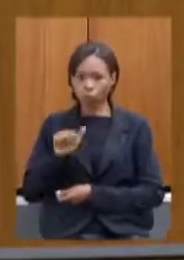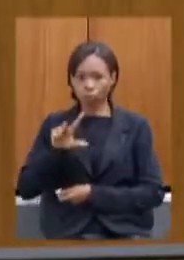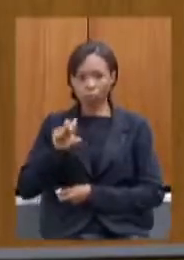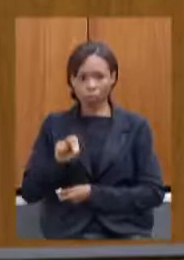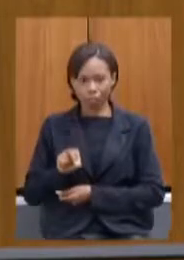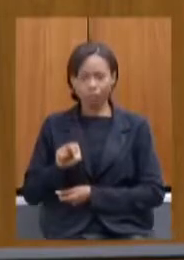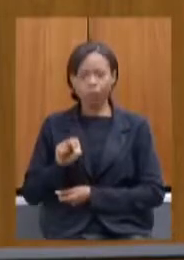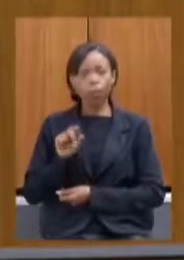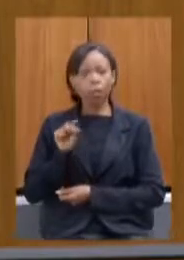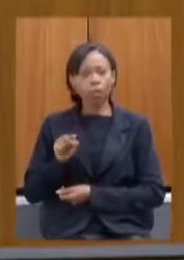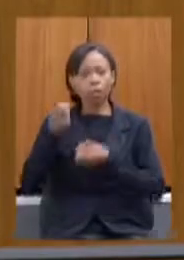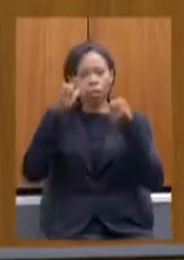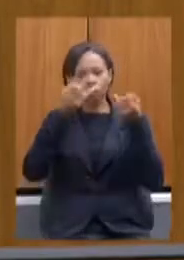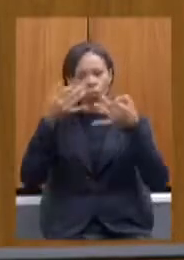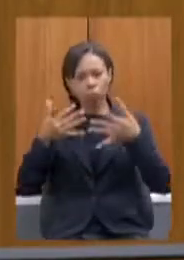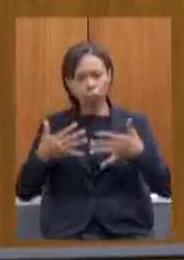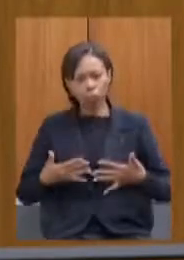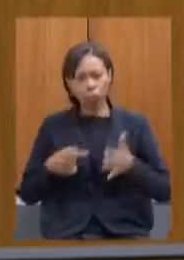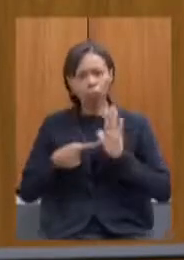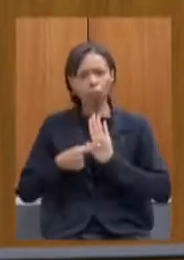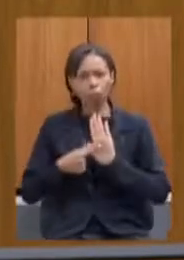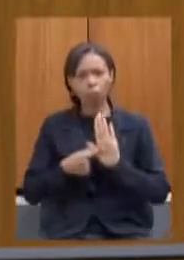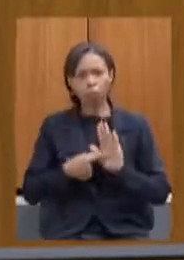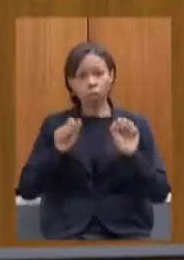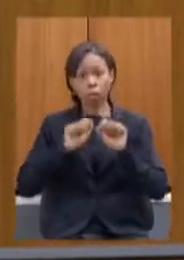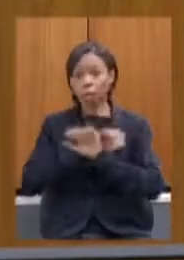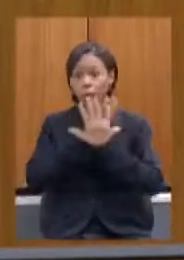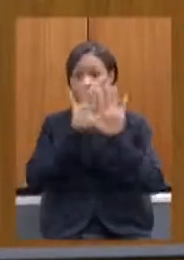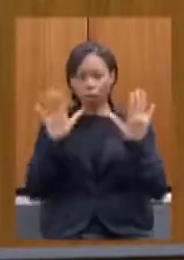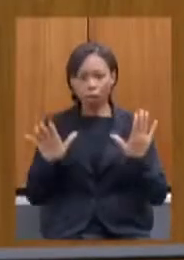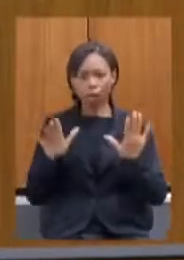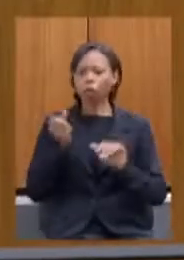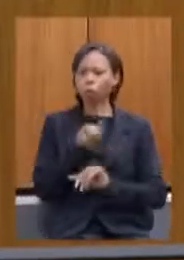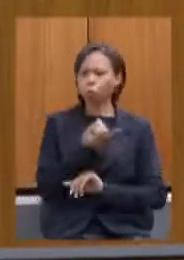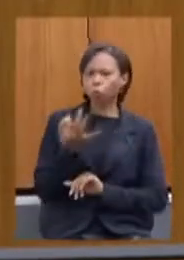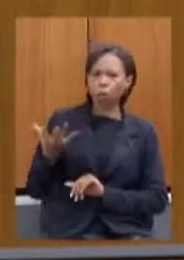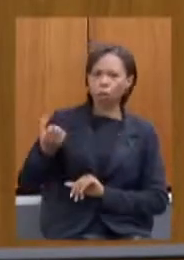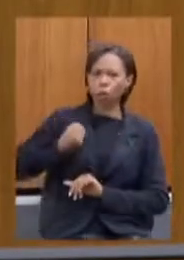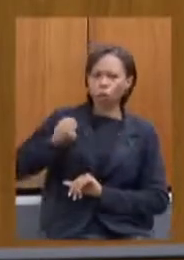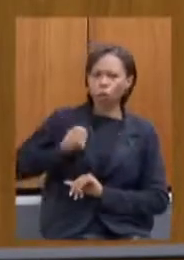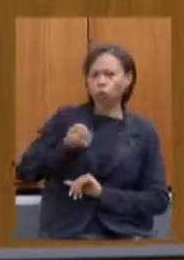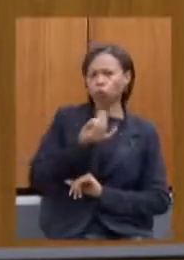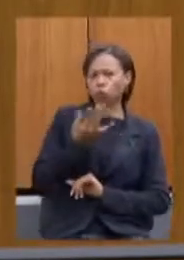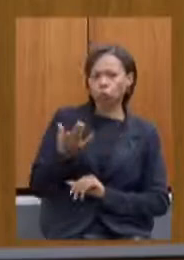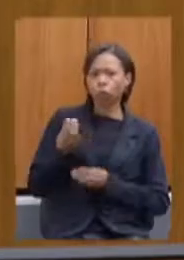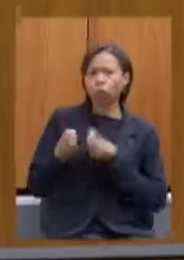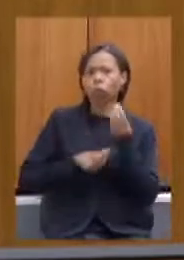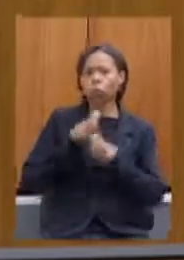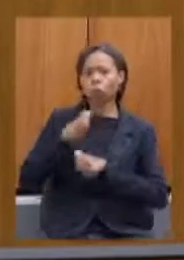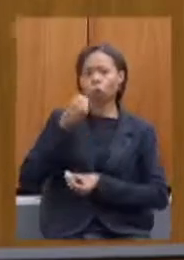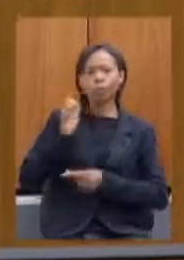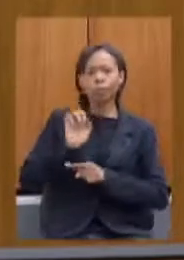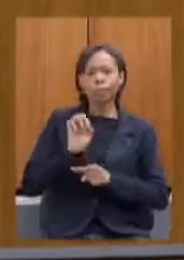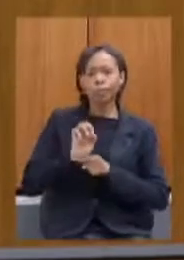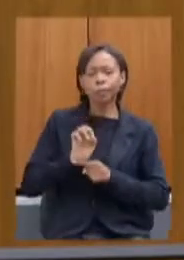sobre os esclarecimentos a apresentação que foi muito clara com os números a situação fiscal do estado